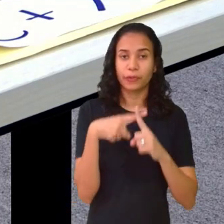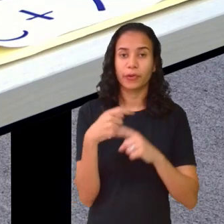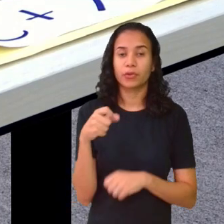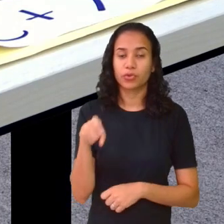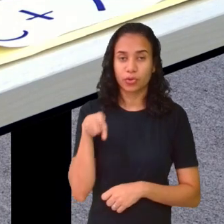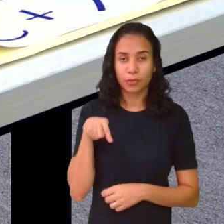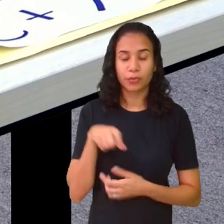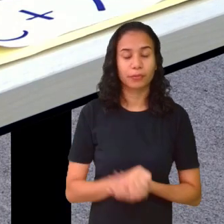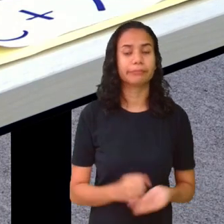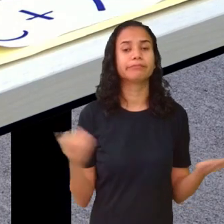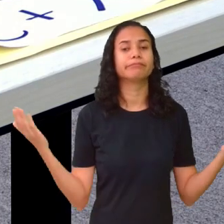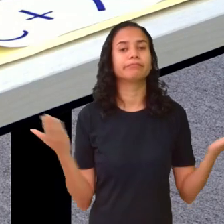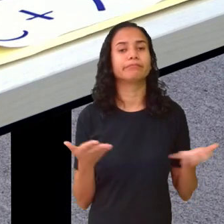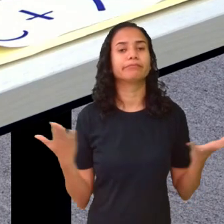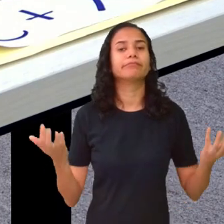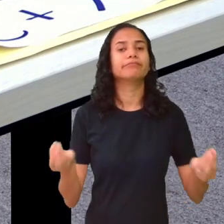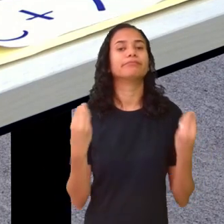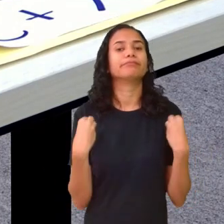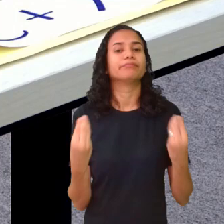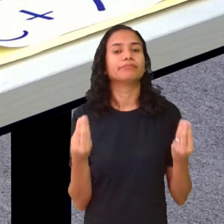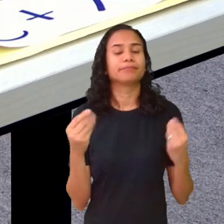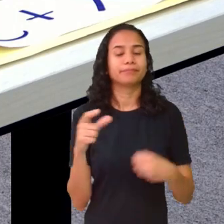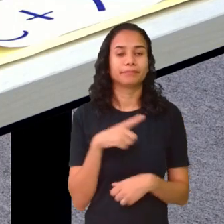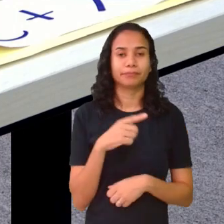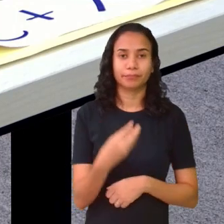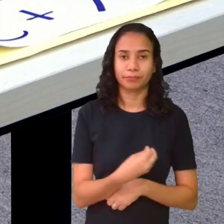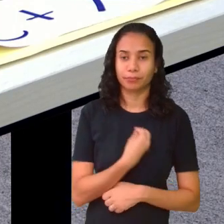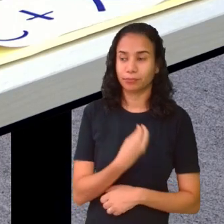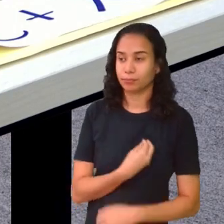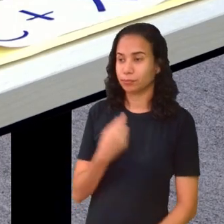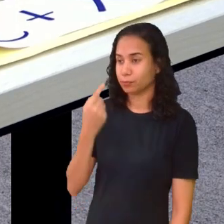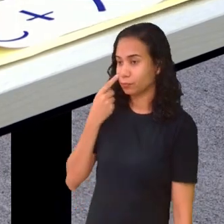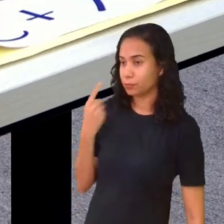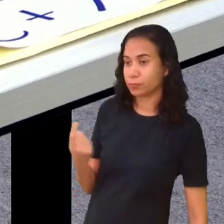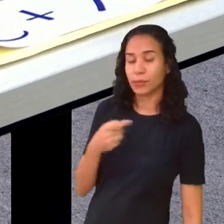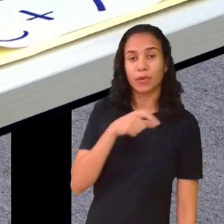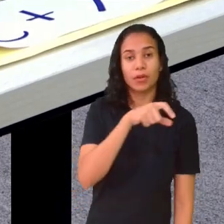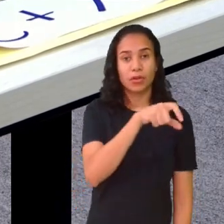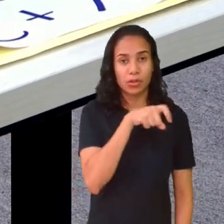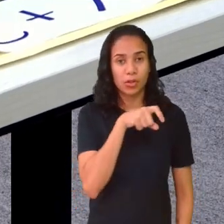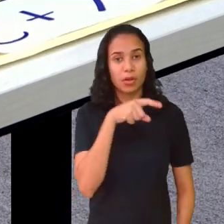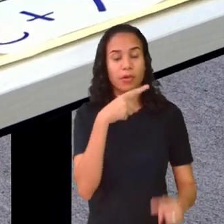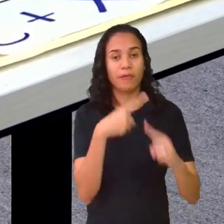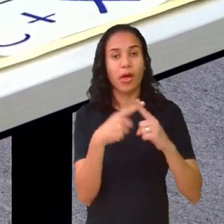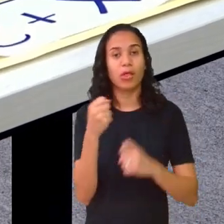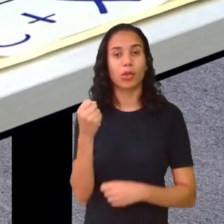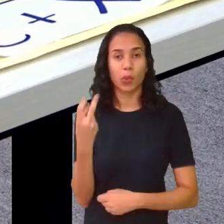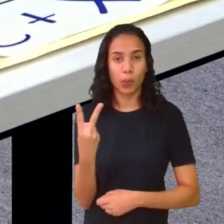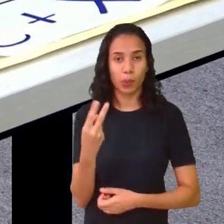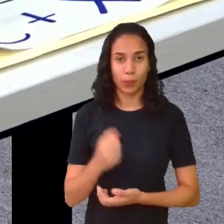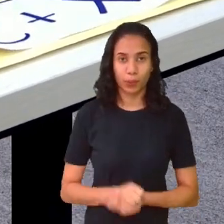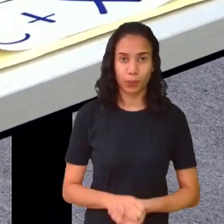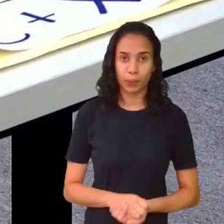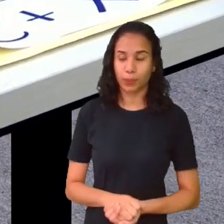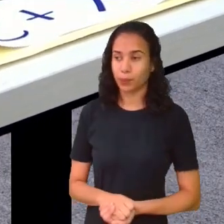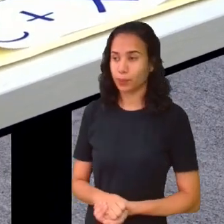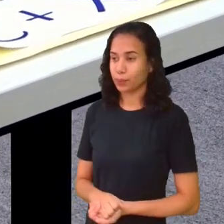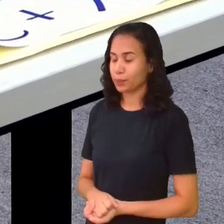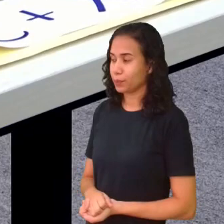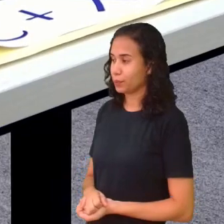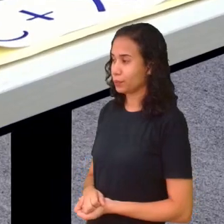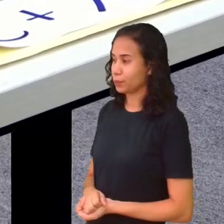E agora? Agora eu tenho x, vezes 2. Então, eu tenho